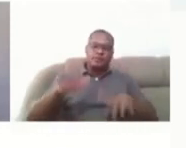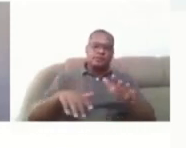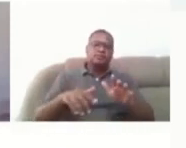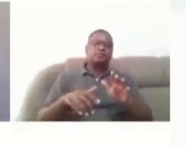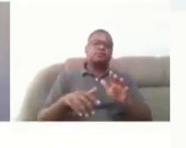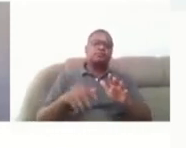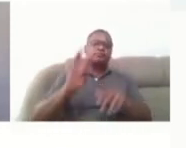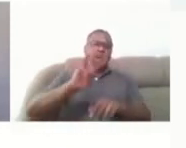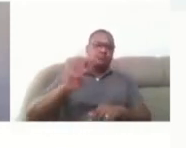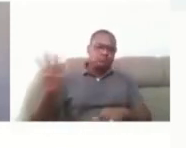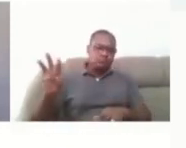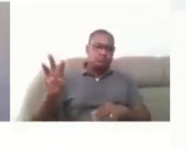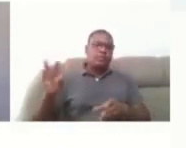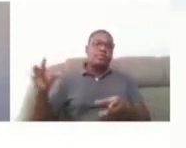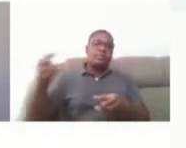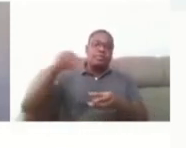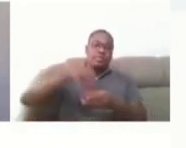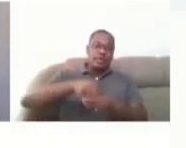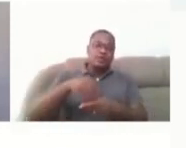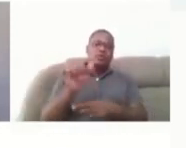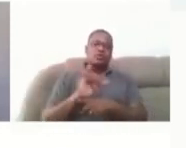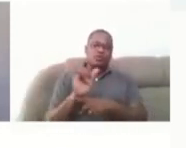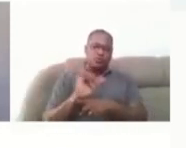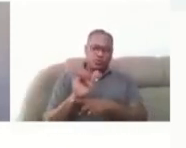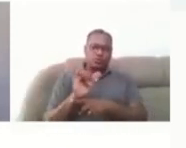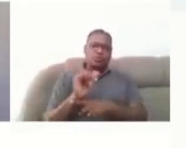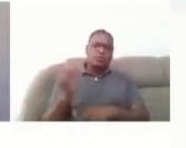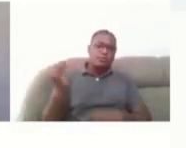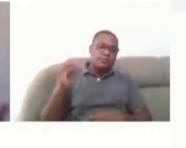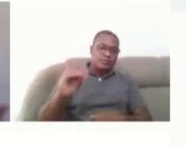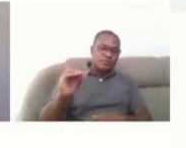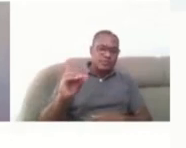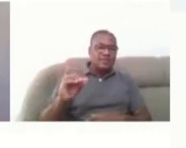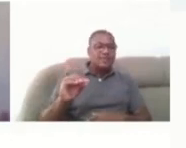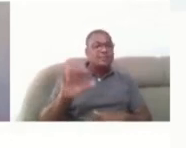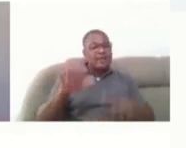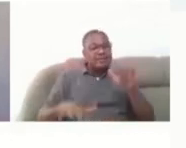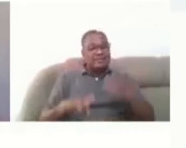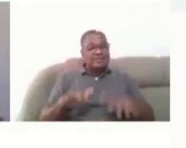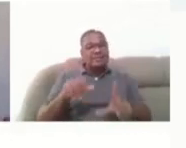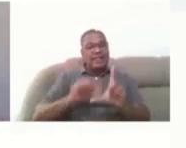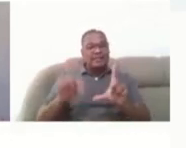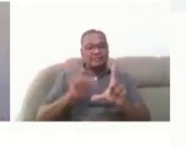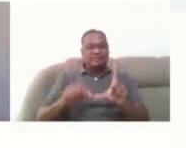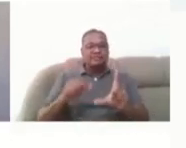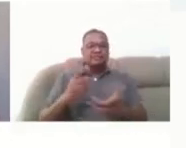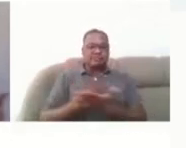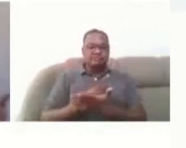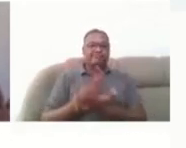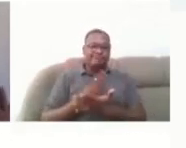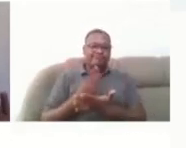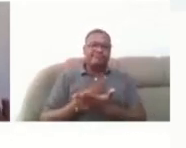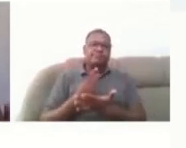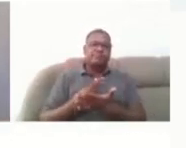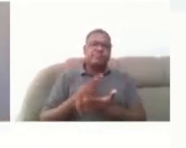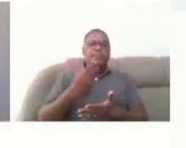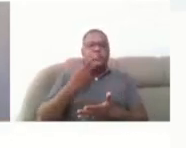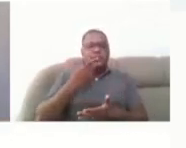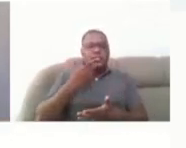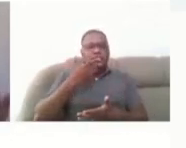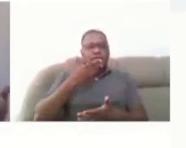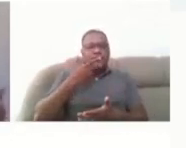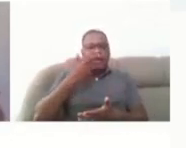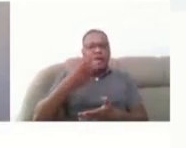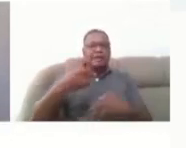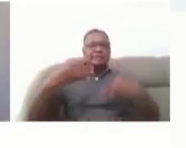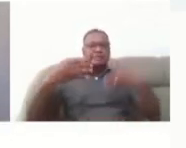o YouTube, insere automaticamente a legenda, mas, às vezes, sai com algum erro. Então, é importante falar com uma dicção clara